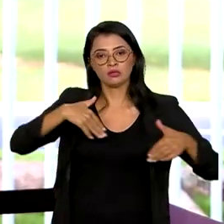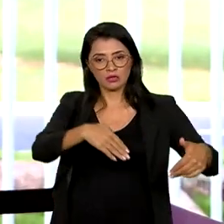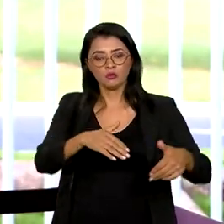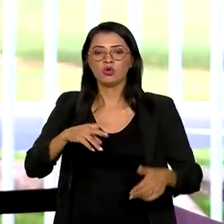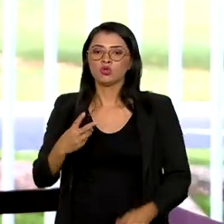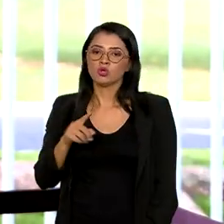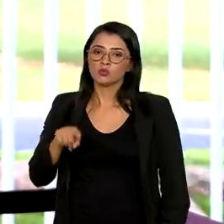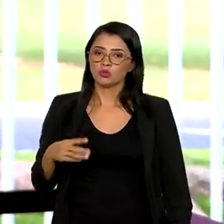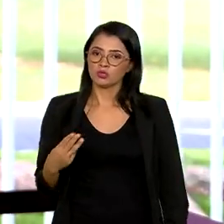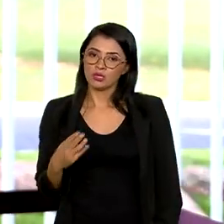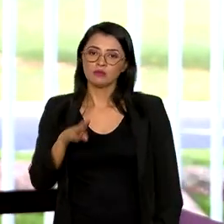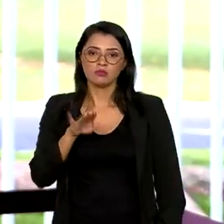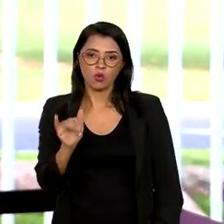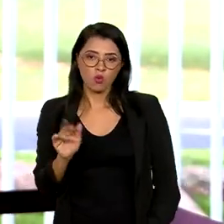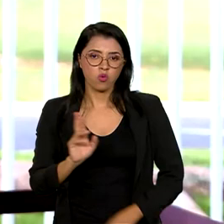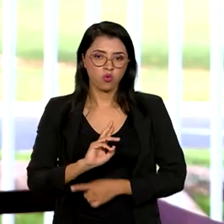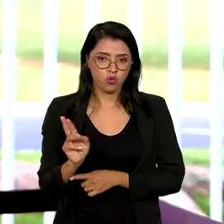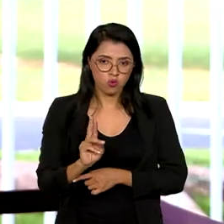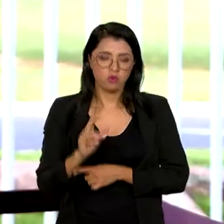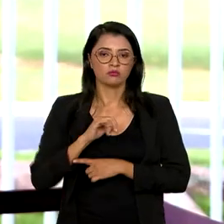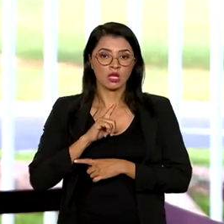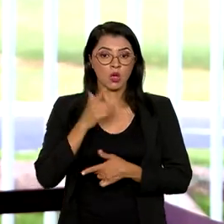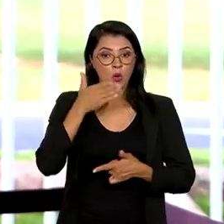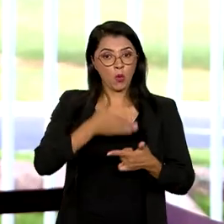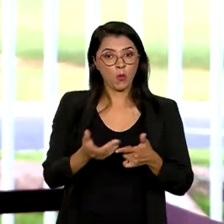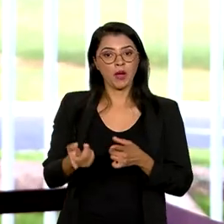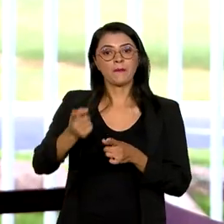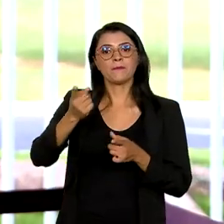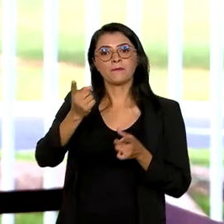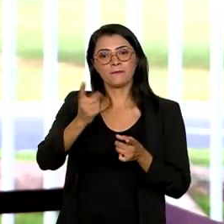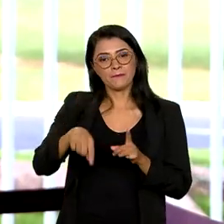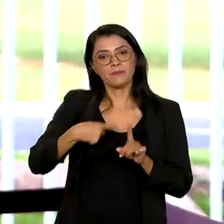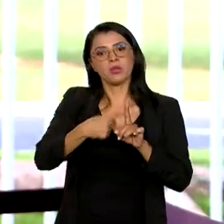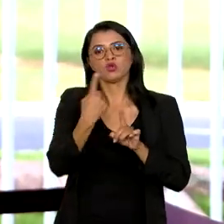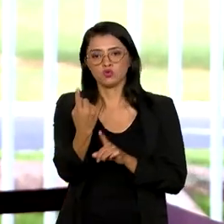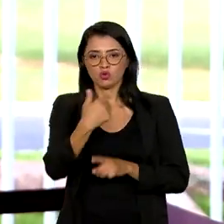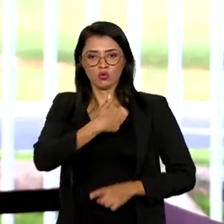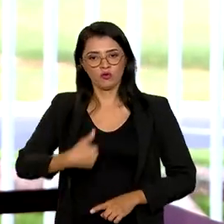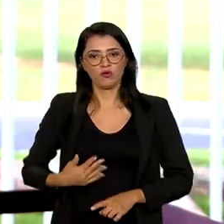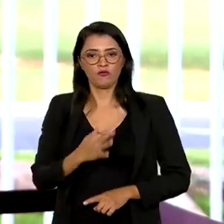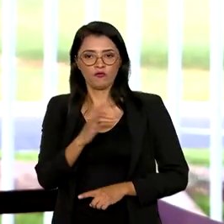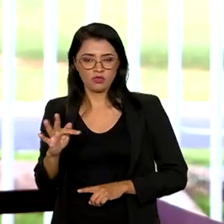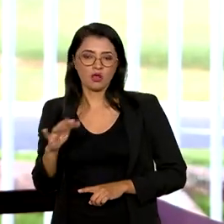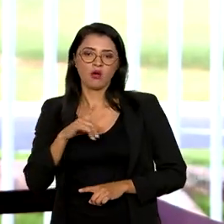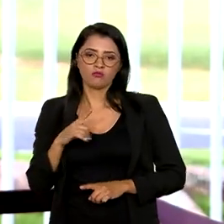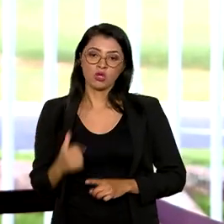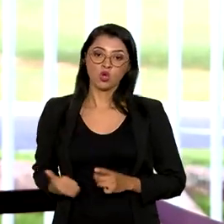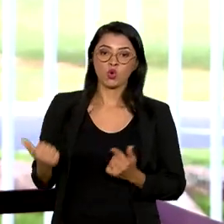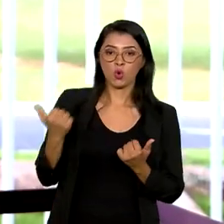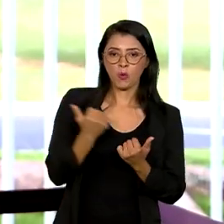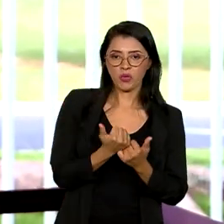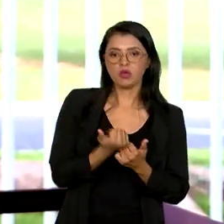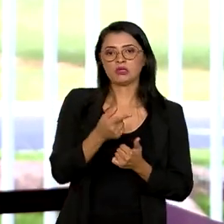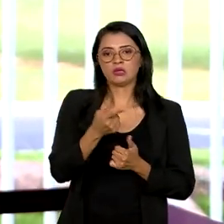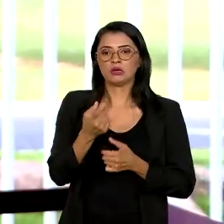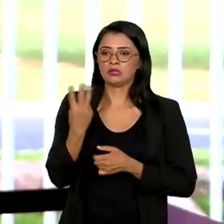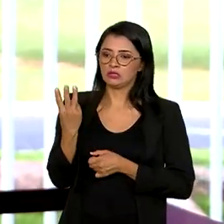bilhões de reais. Ou seja, vai ter uma parcela extra do governo federal que compensa essa queda dos últimos três meses.